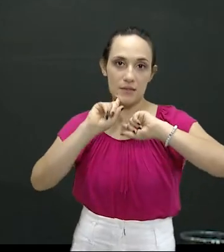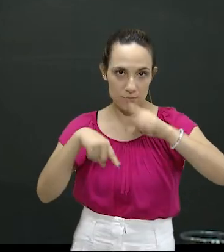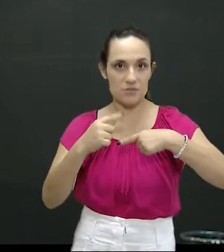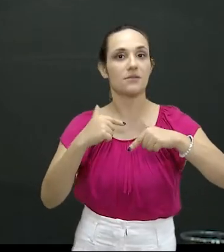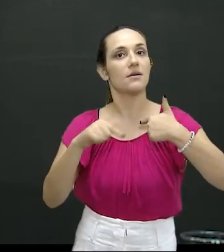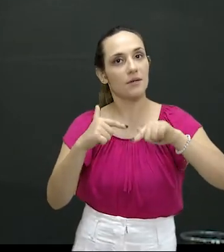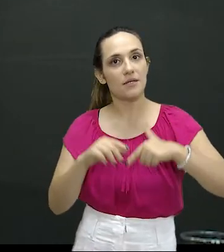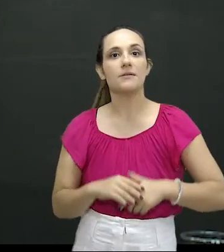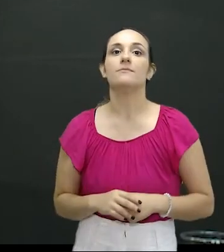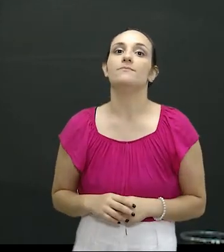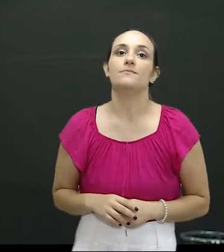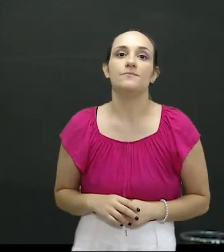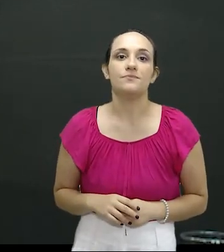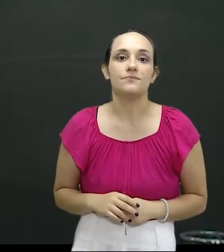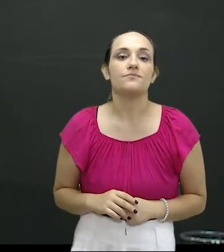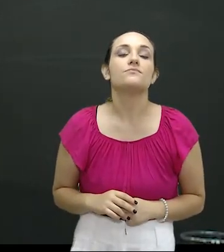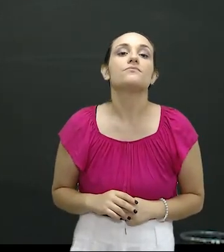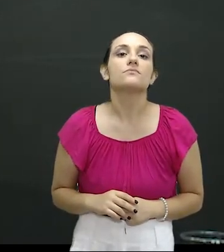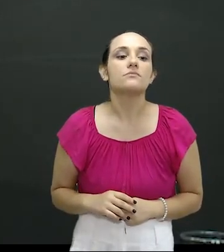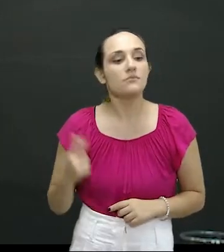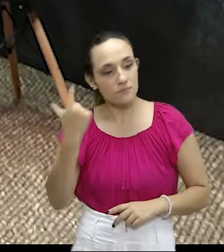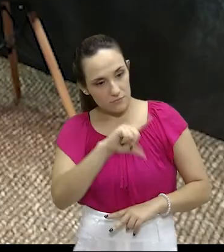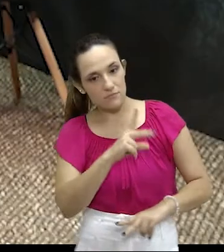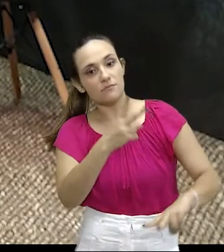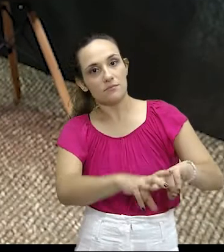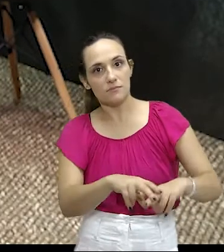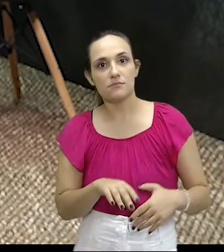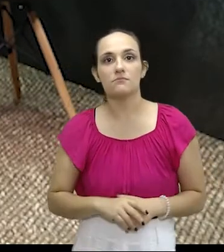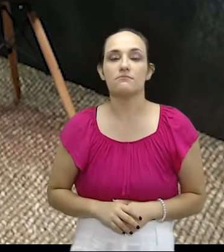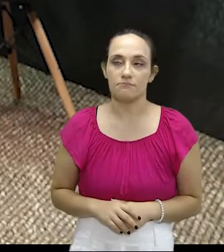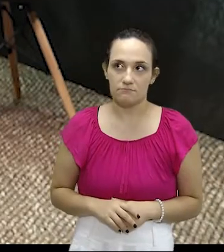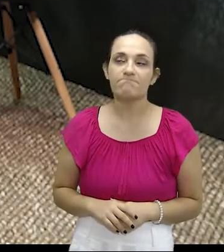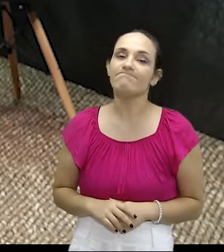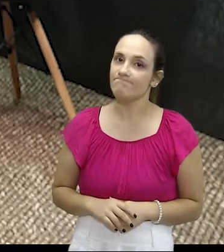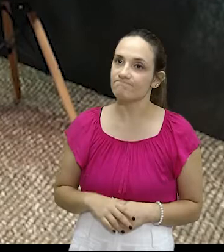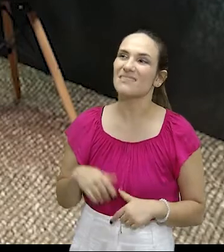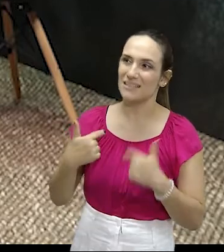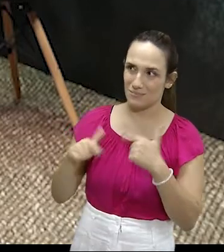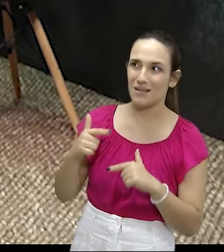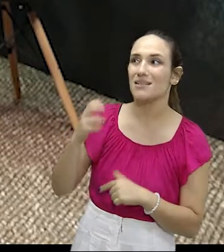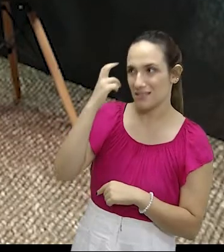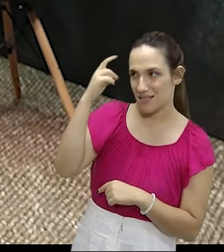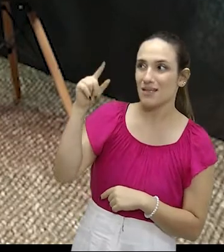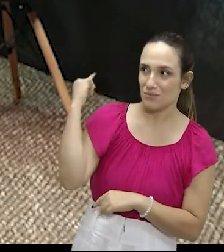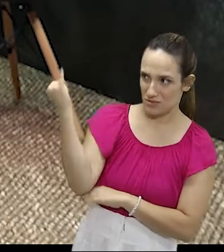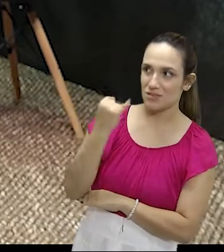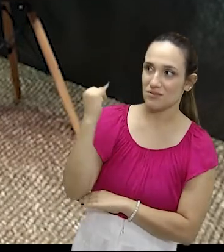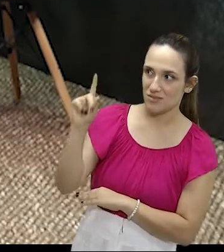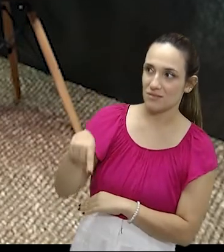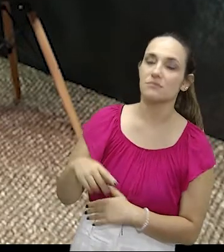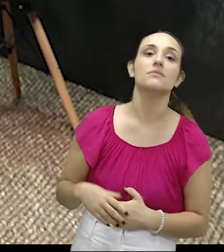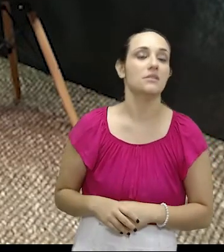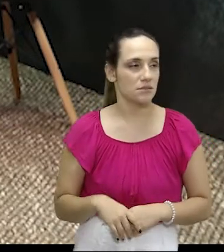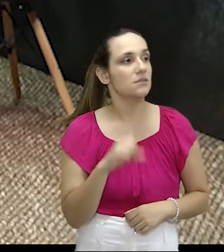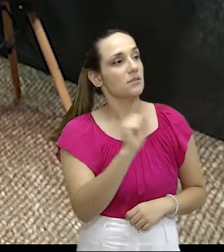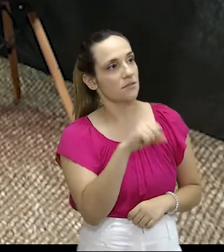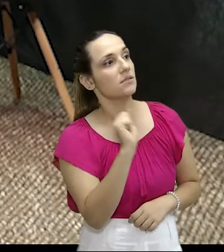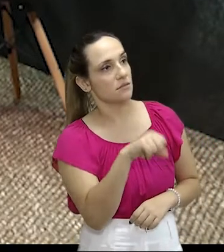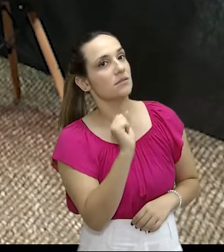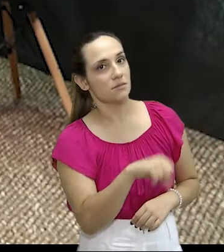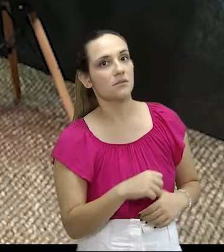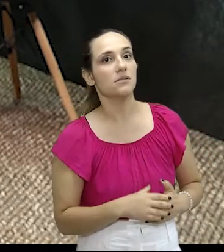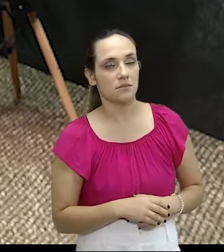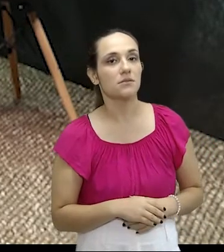ali a questão de apreensão em si. O trabalho da inteligência é muito importante nesse caso, né, doutor? Frente a essa